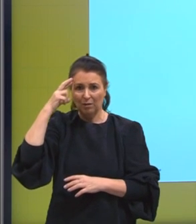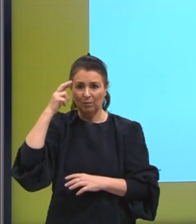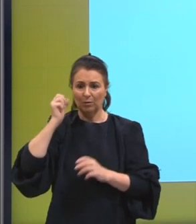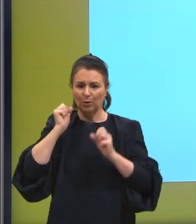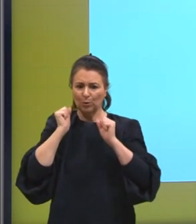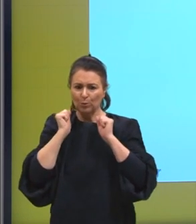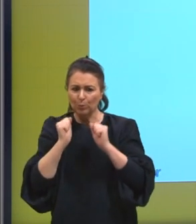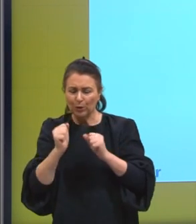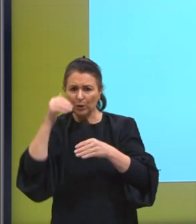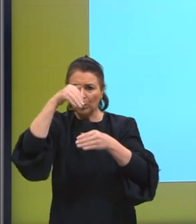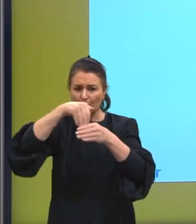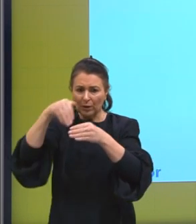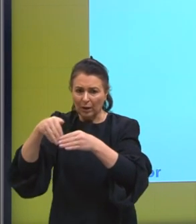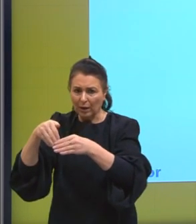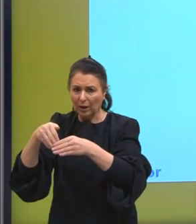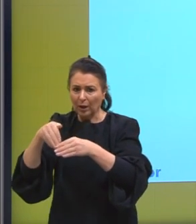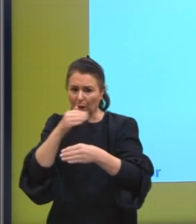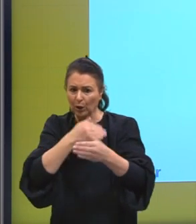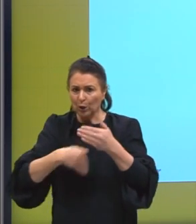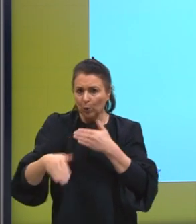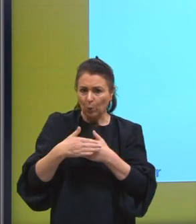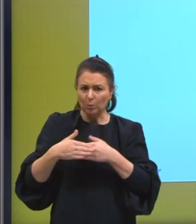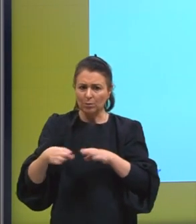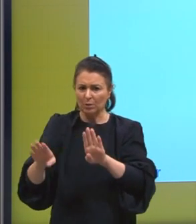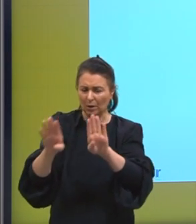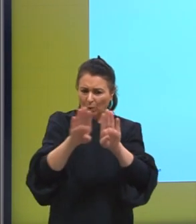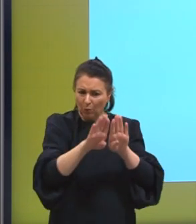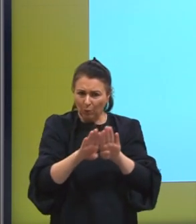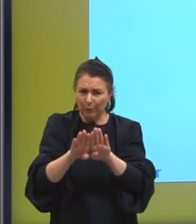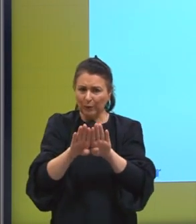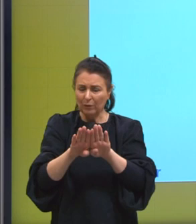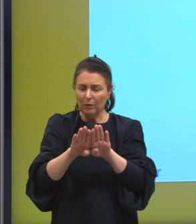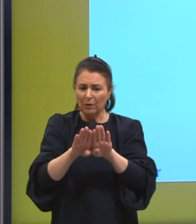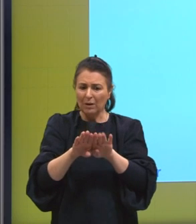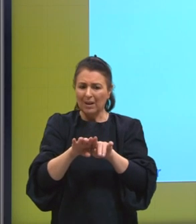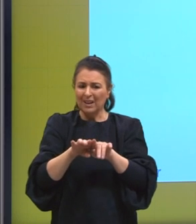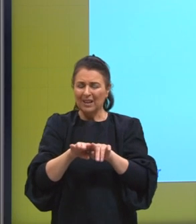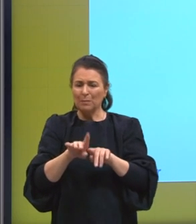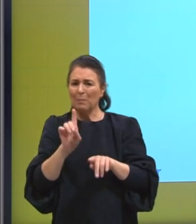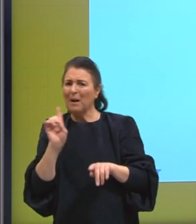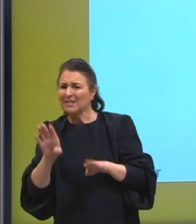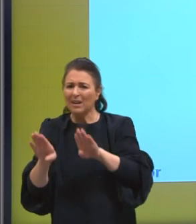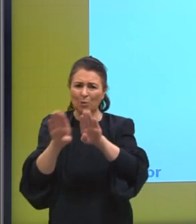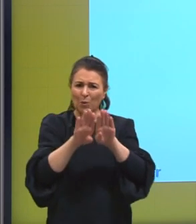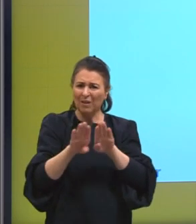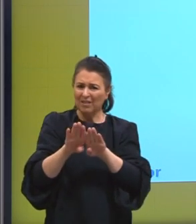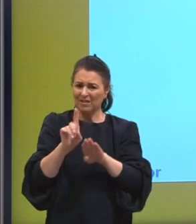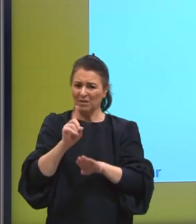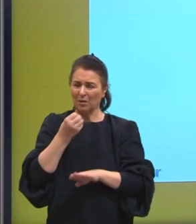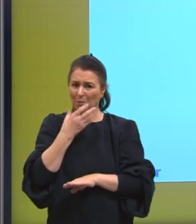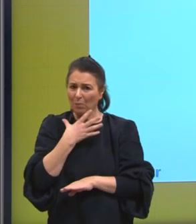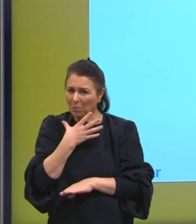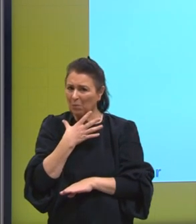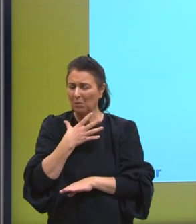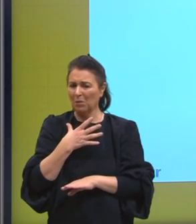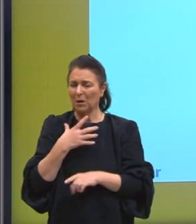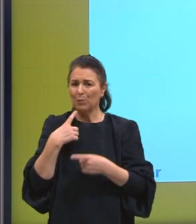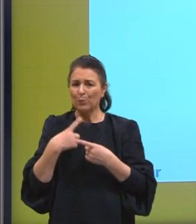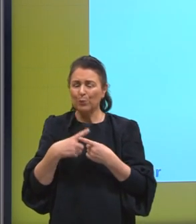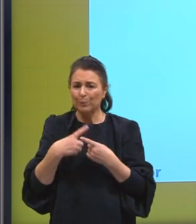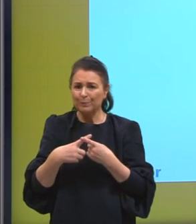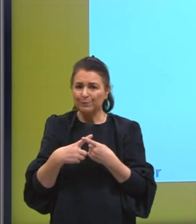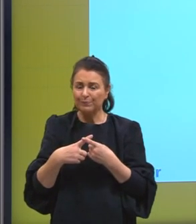são nivelados pelo princípio de igualdade e ele não considerava a igualdade boa porque, e hoje a gente considera isso, mas ele não considerava porque